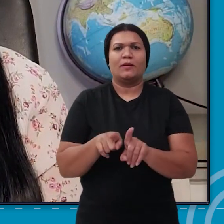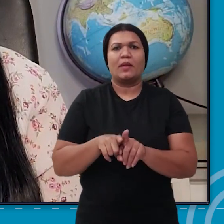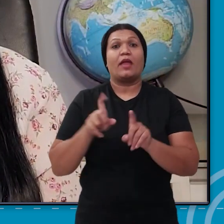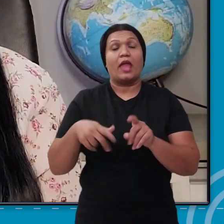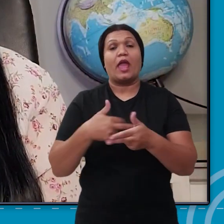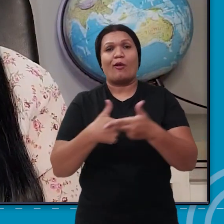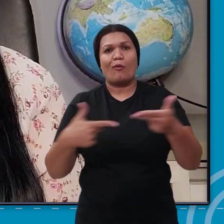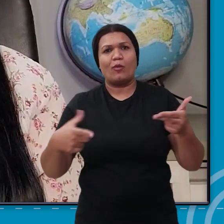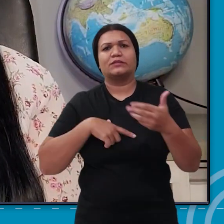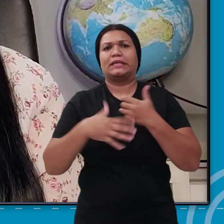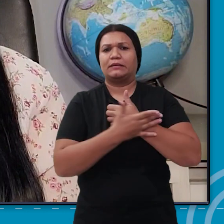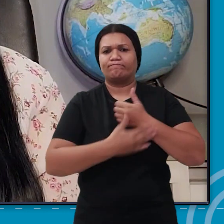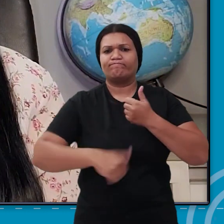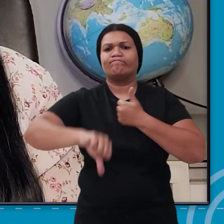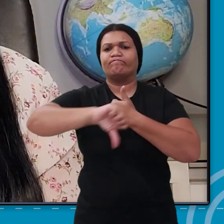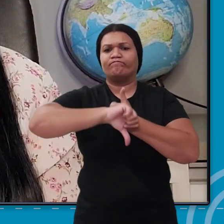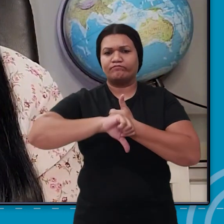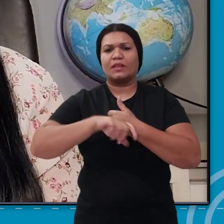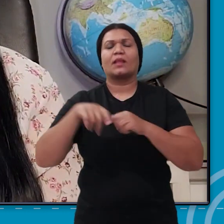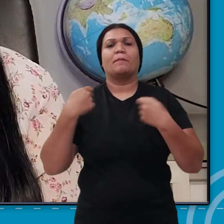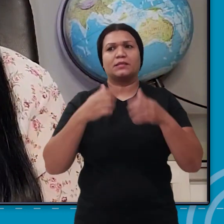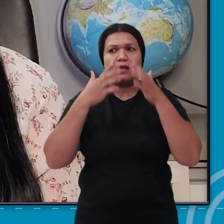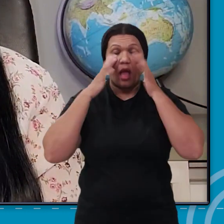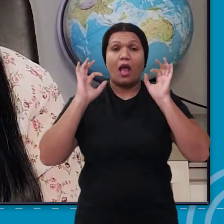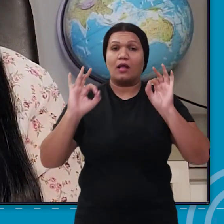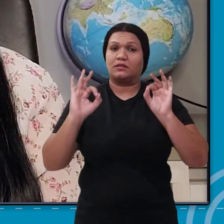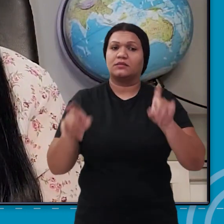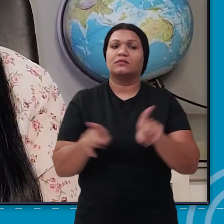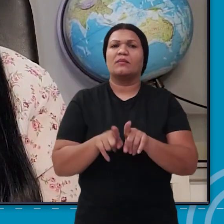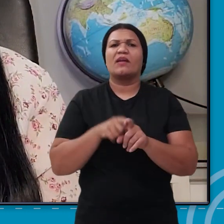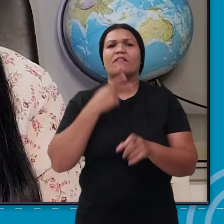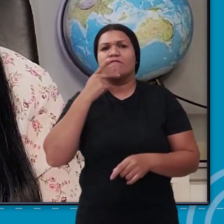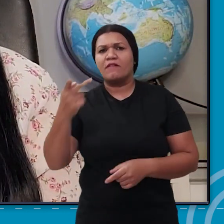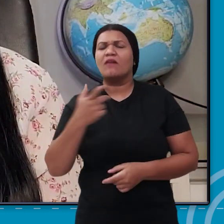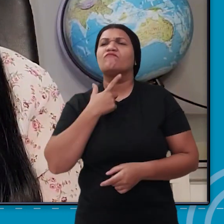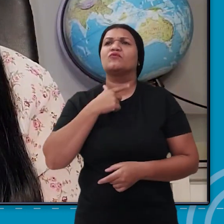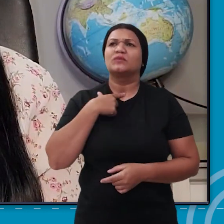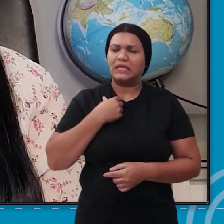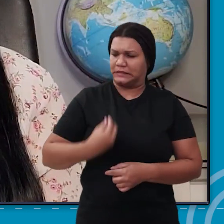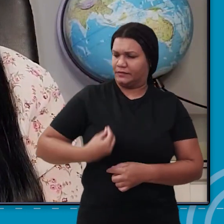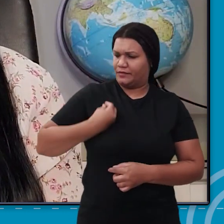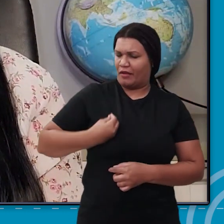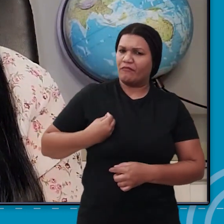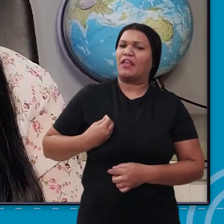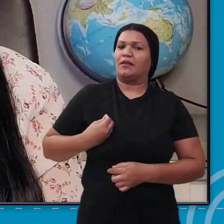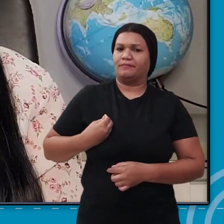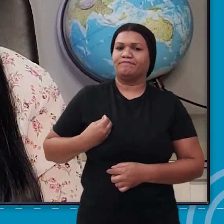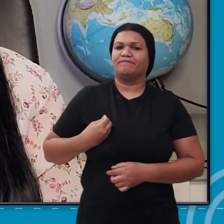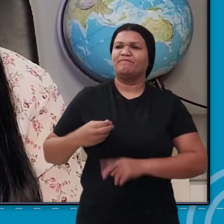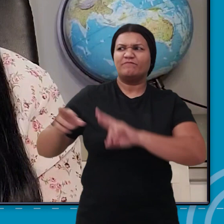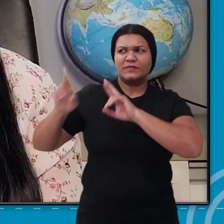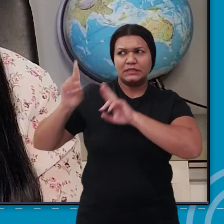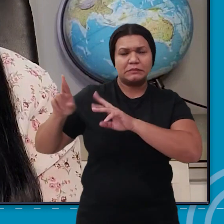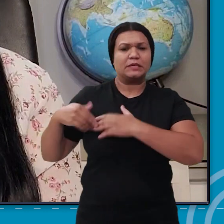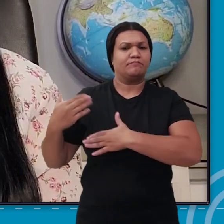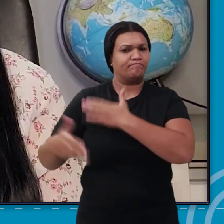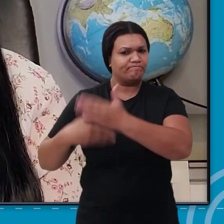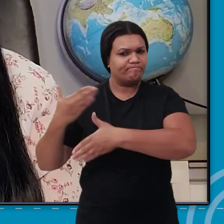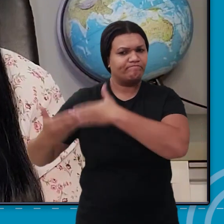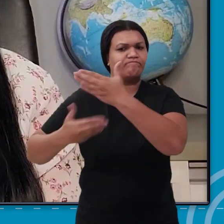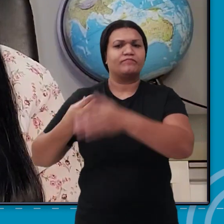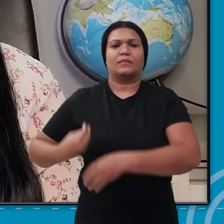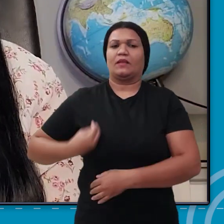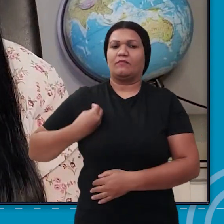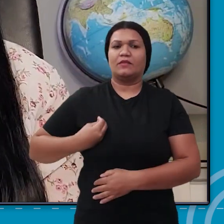a devida atenção. Falo sobre a vontade de viver, a perseverança, a expectativa na vida. E aí,